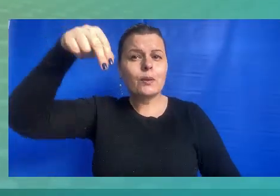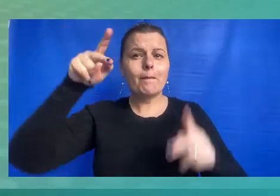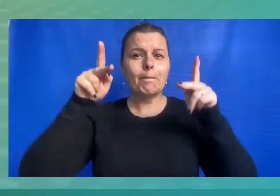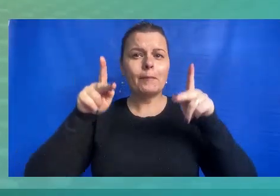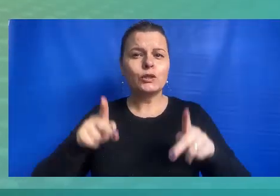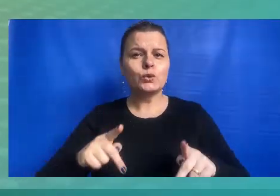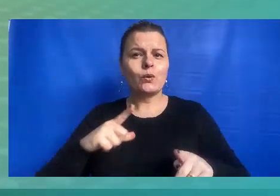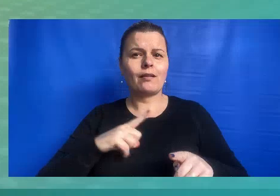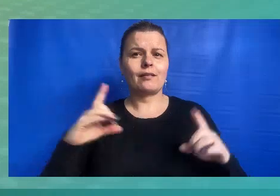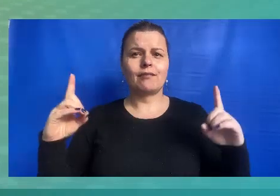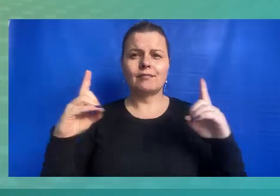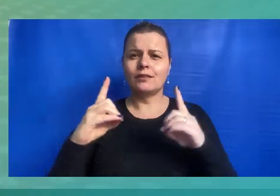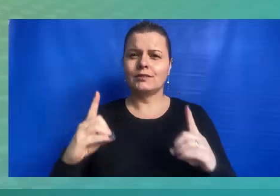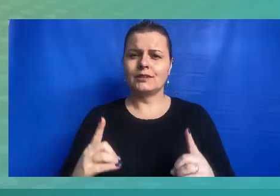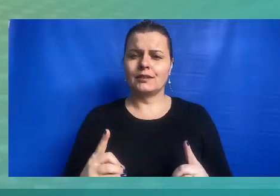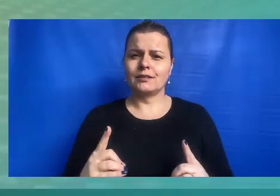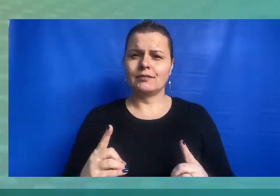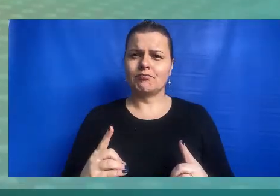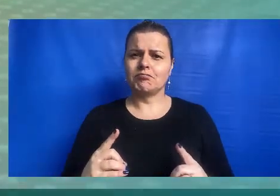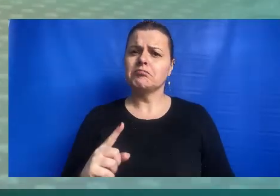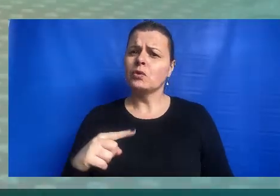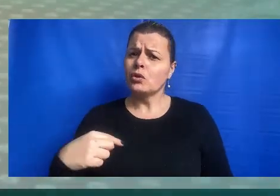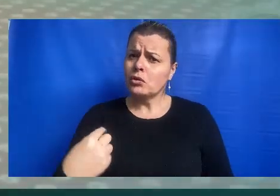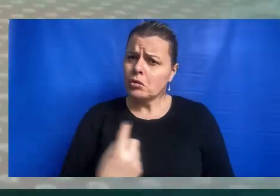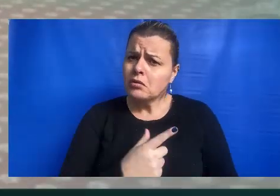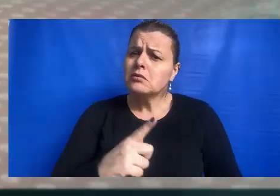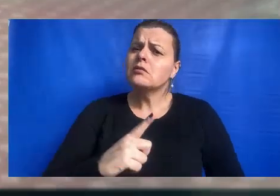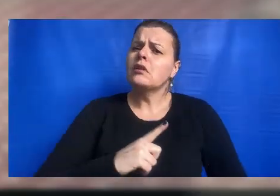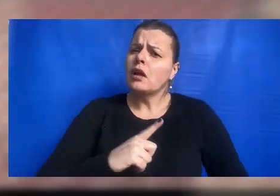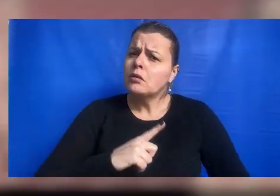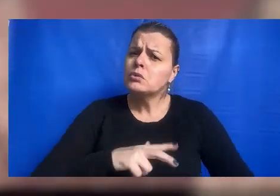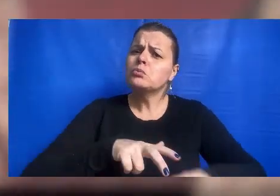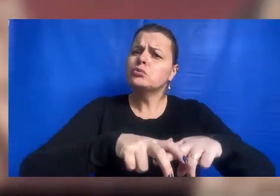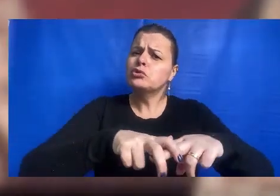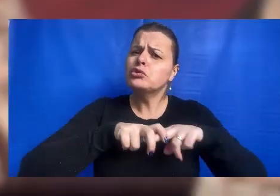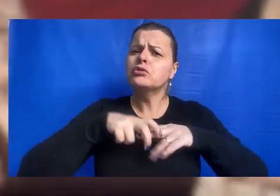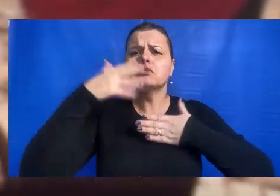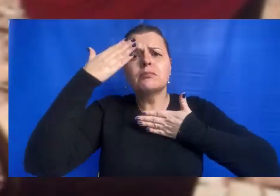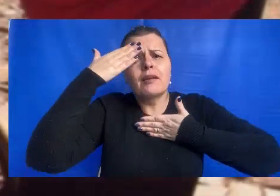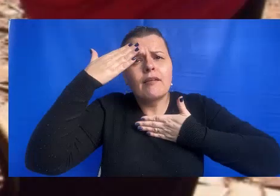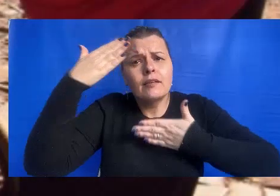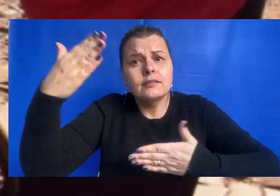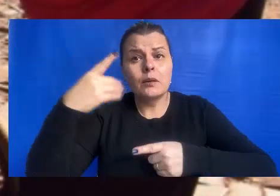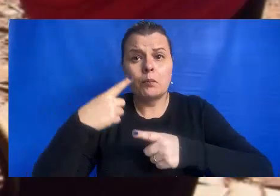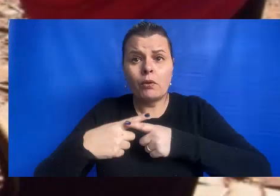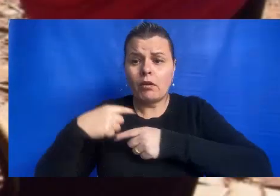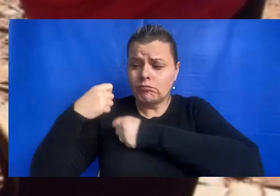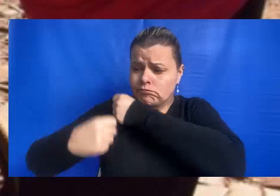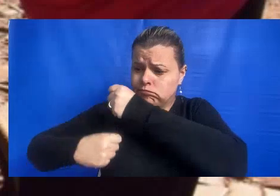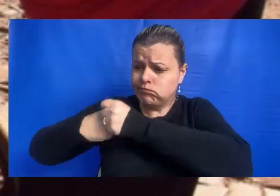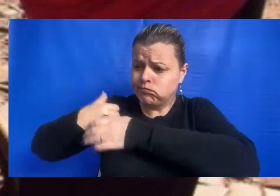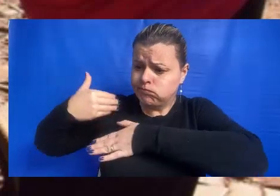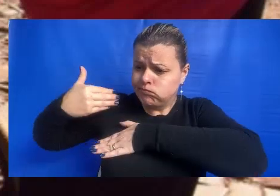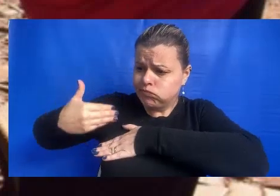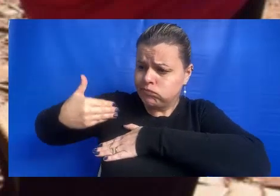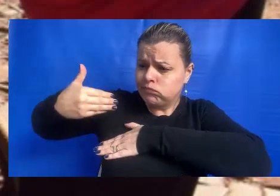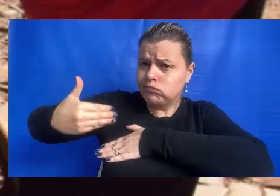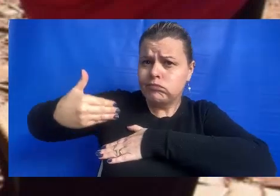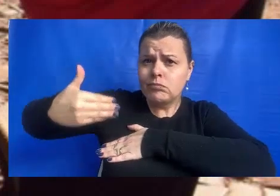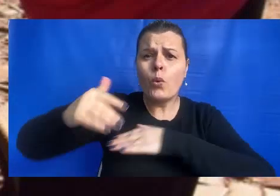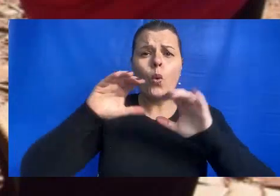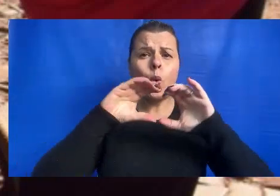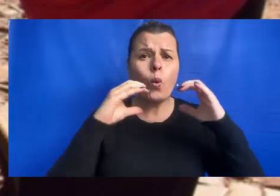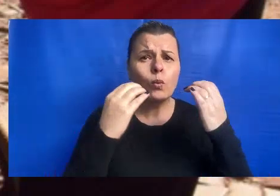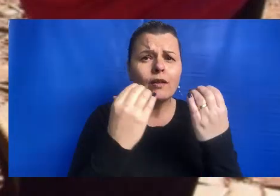da Pessoa com Deficiência e temos motivos de gratidão. A cada ano, comunidades